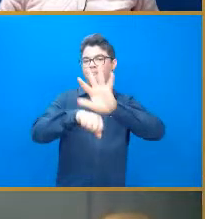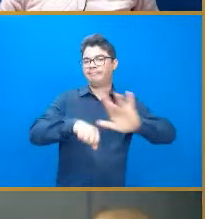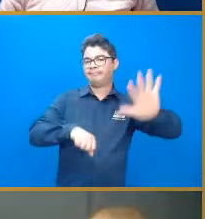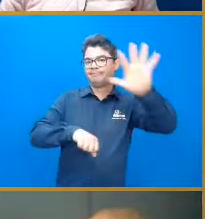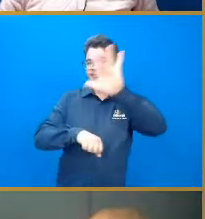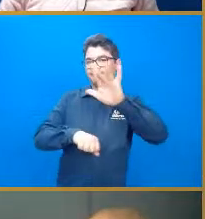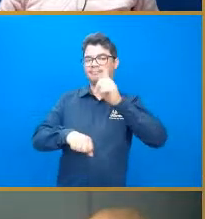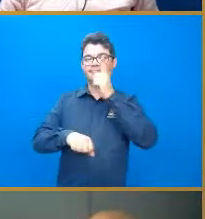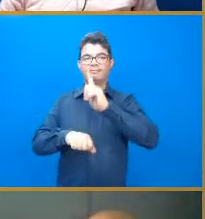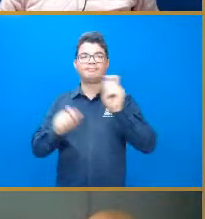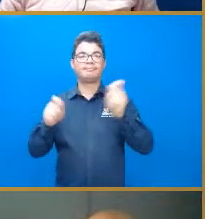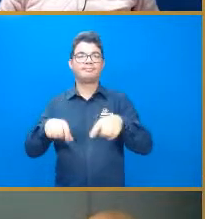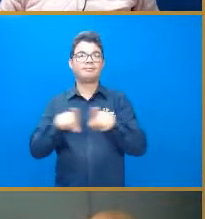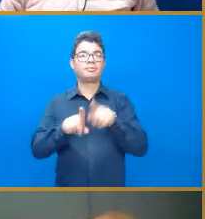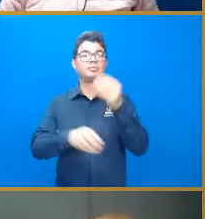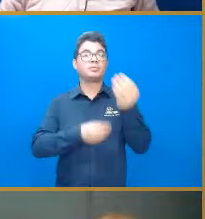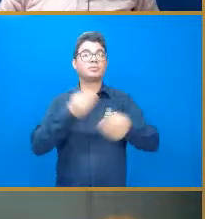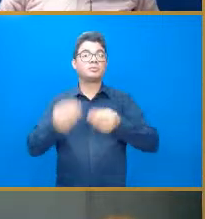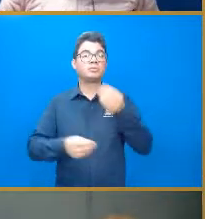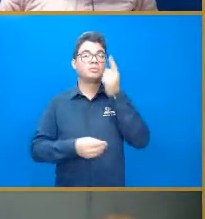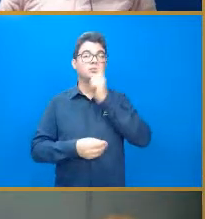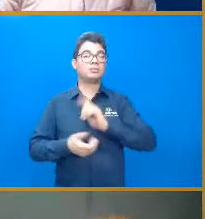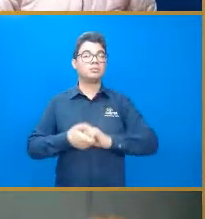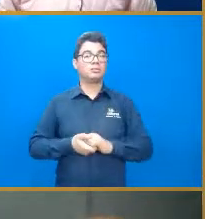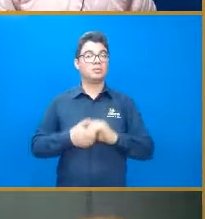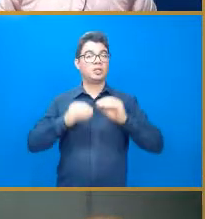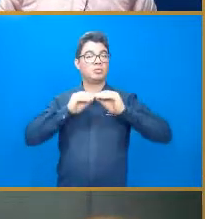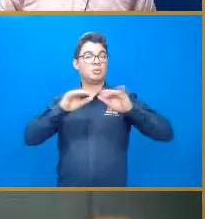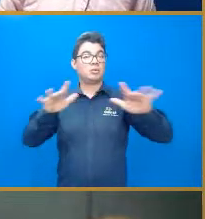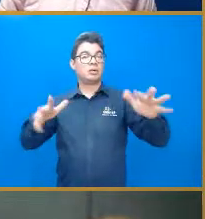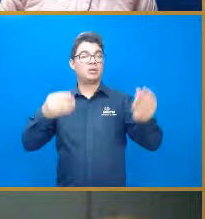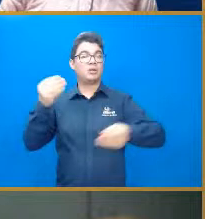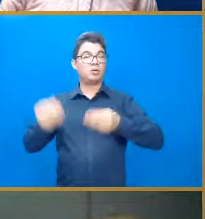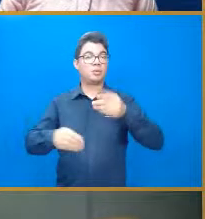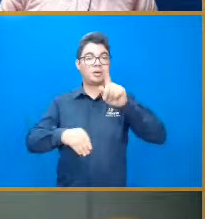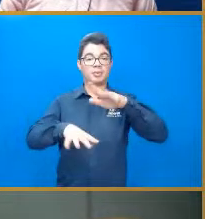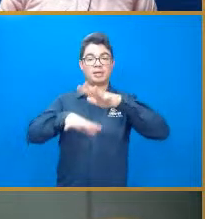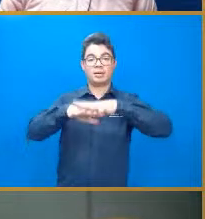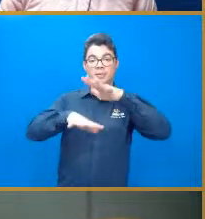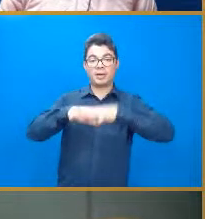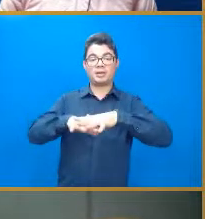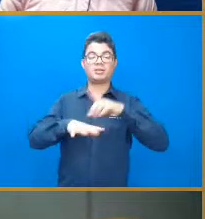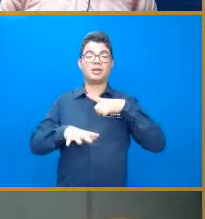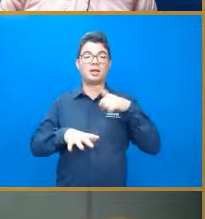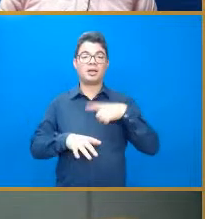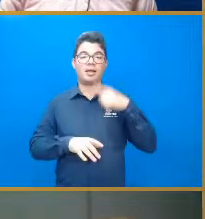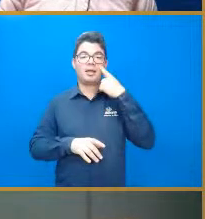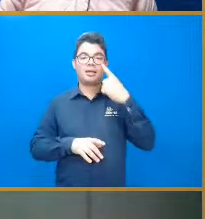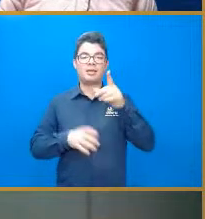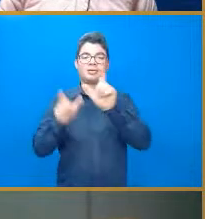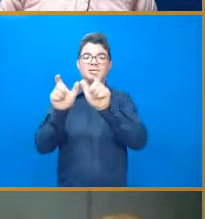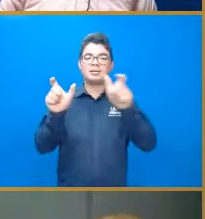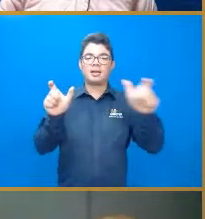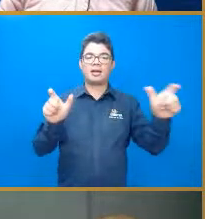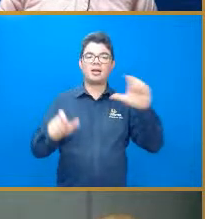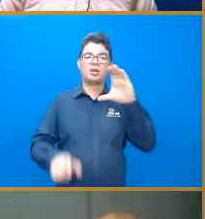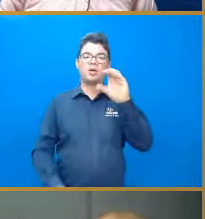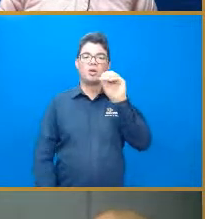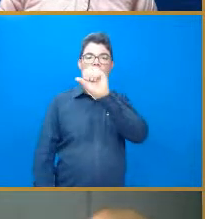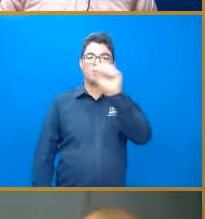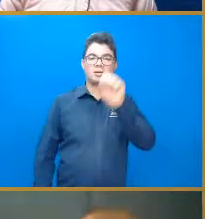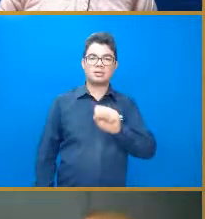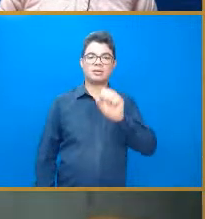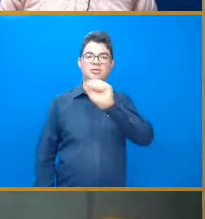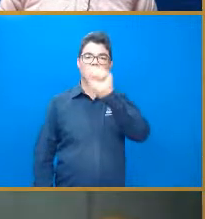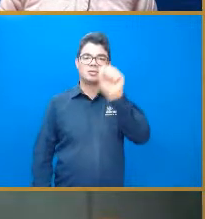e como é que isso se propaga? Por matemática, são séries de Fourier, tem seno, tem cosseno, que tá fazendo tudo